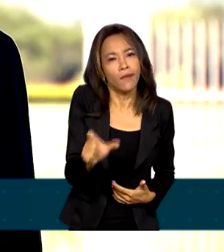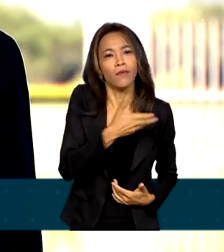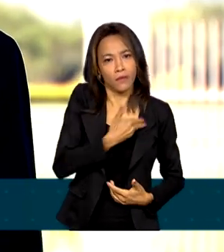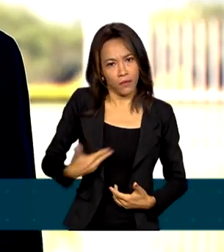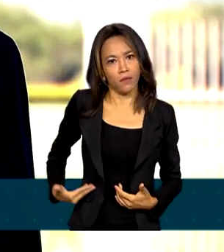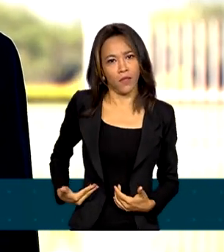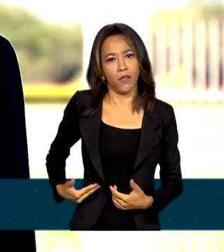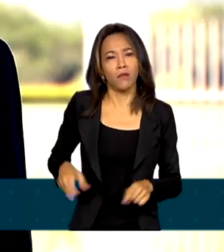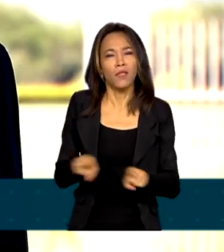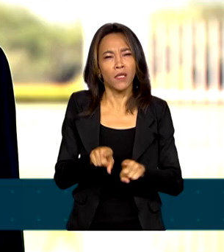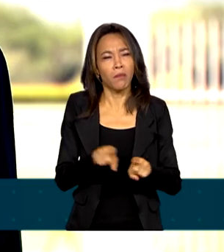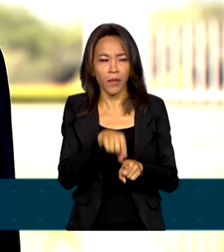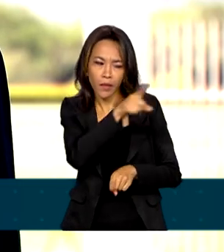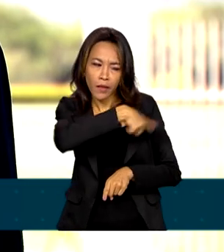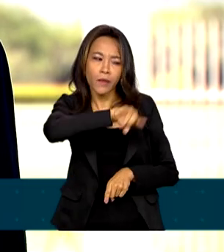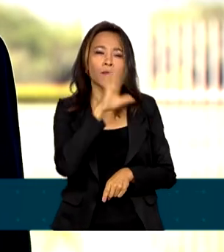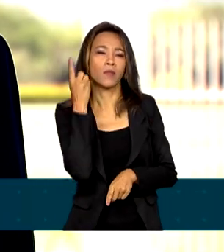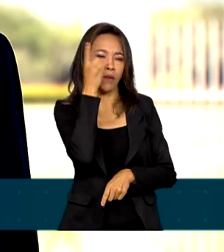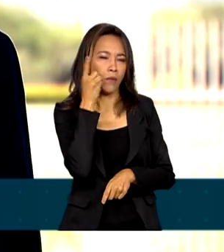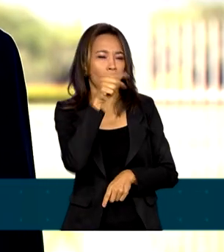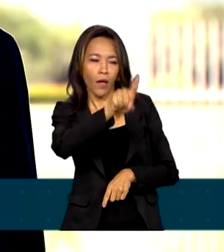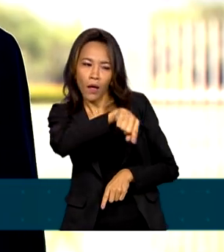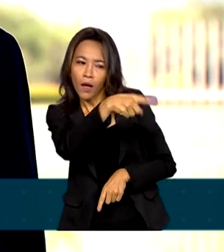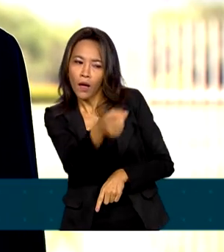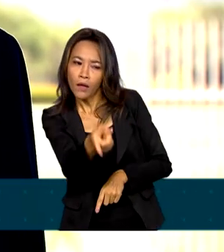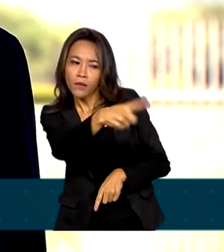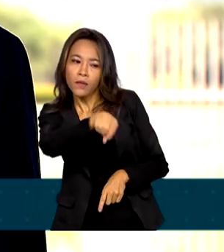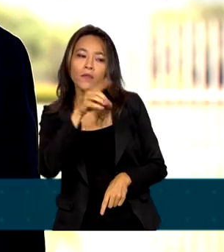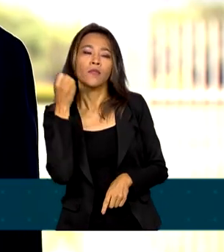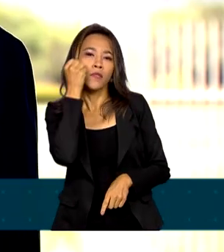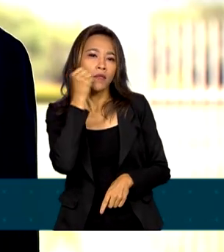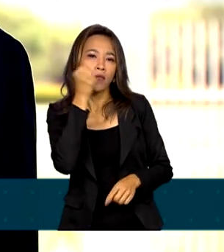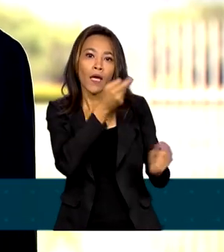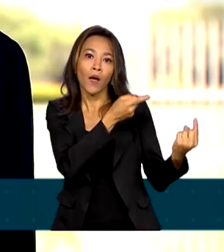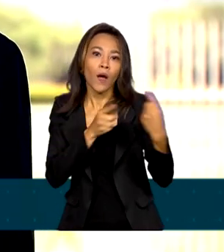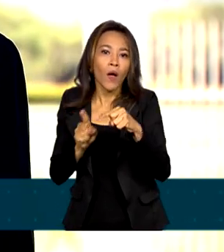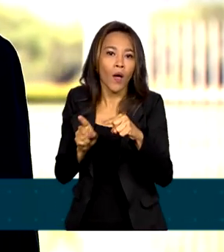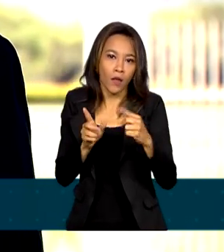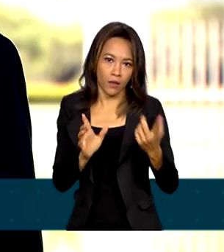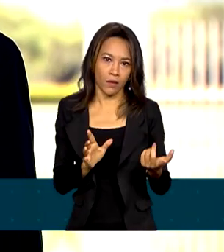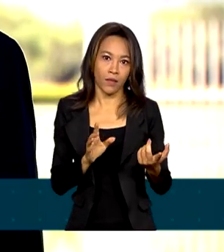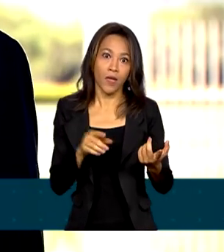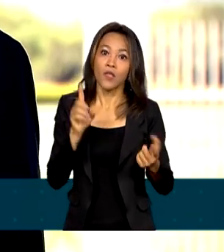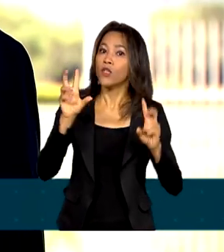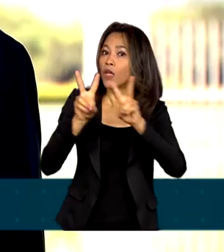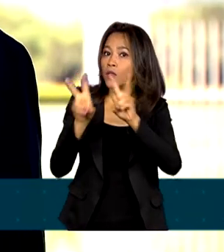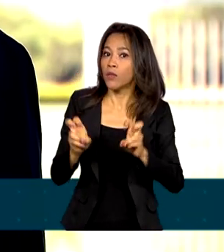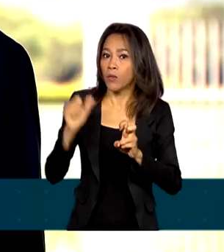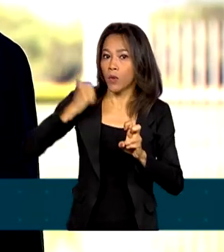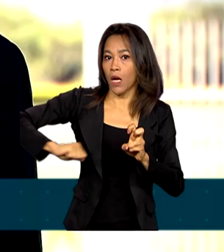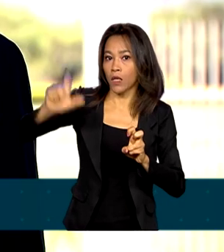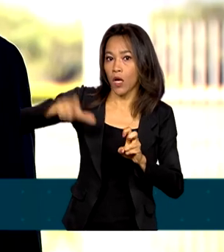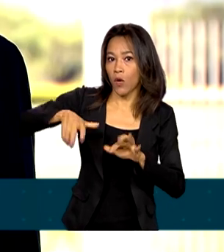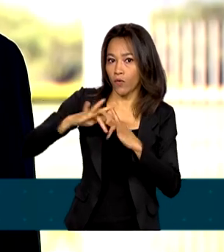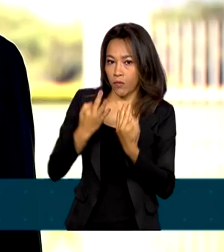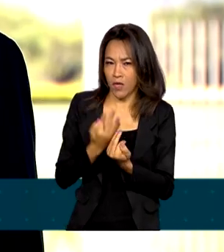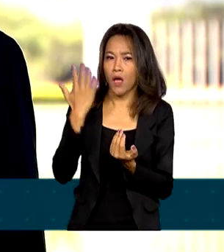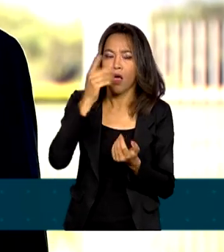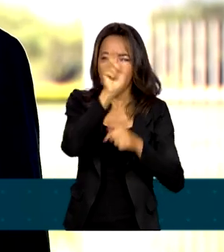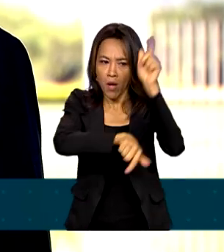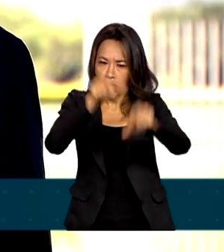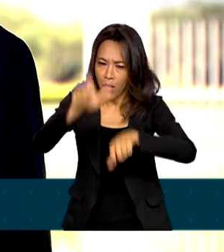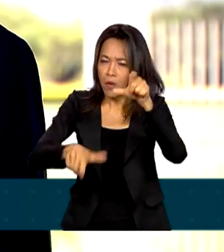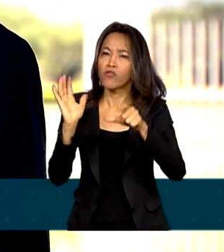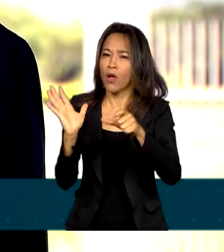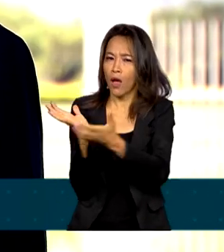aos deputados e senadores que compõem partidos de oposição. Nós estamos falando de medida provisória do Bolsa Família, as pessoas já começaram a receber os R